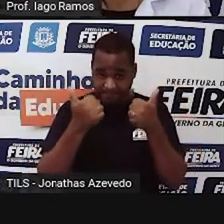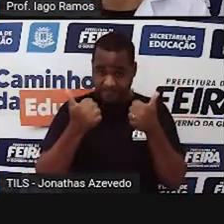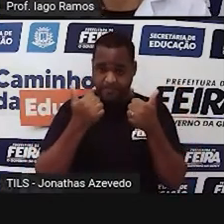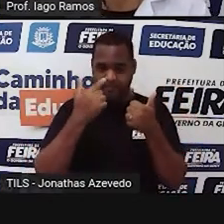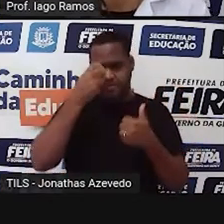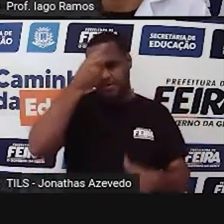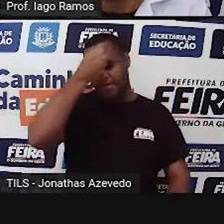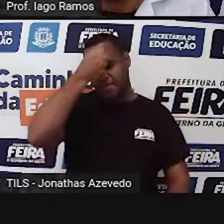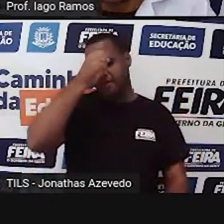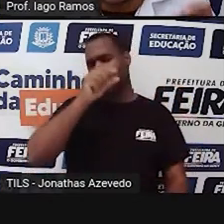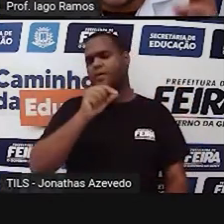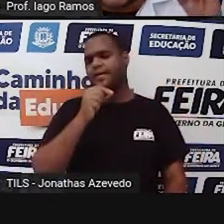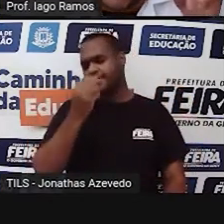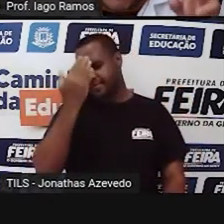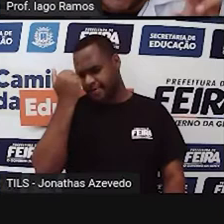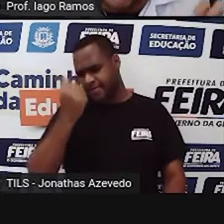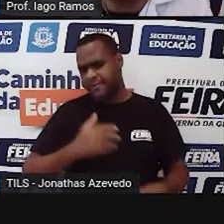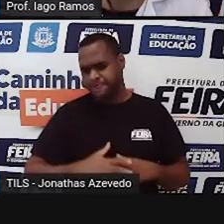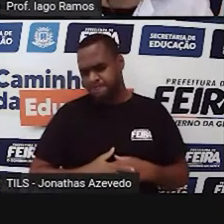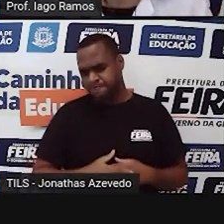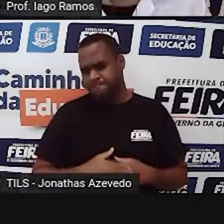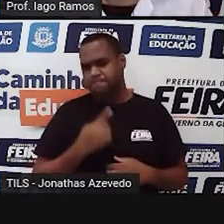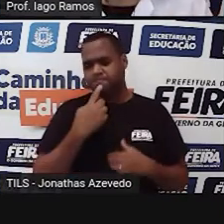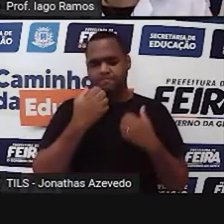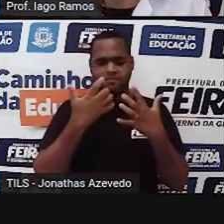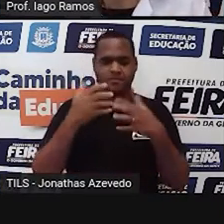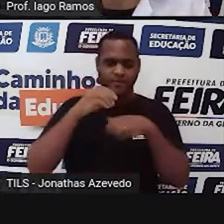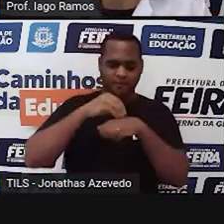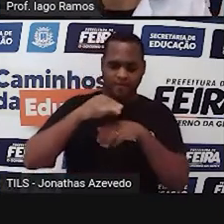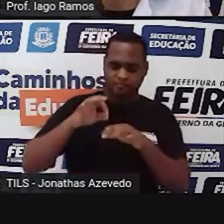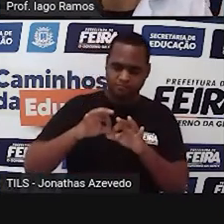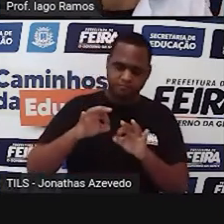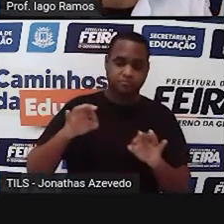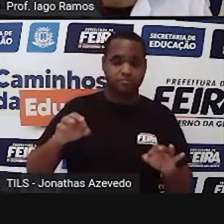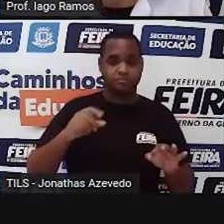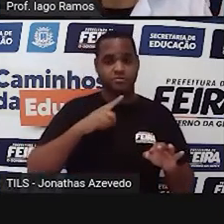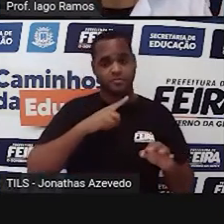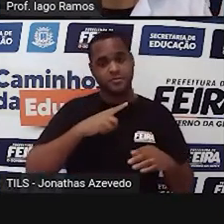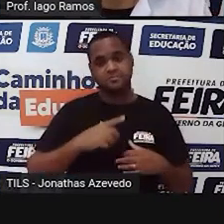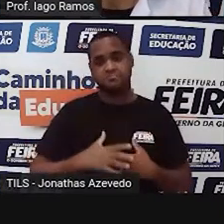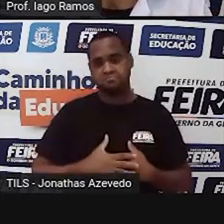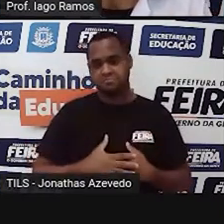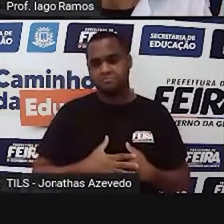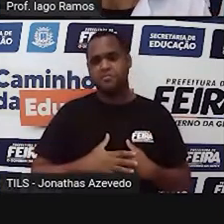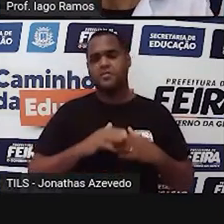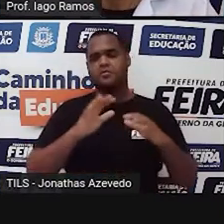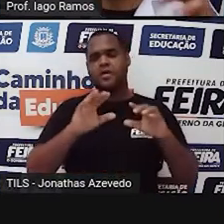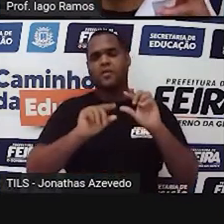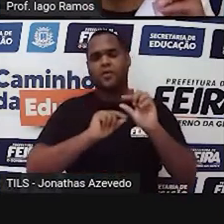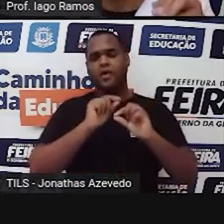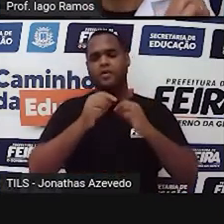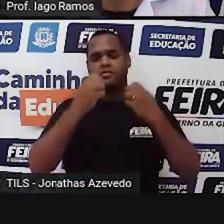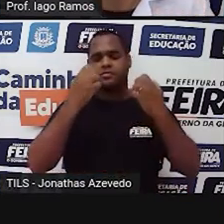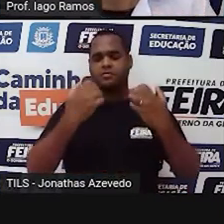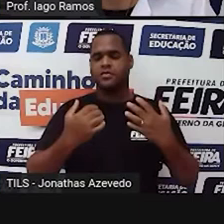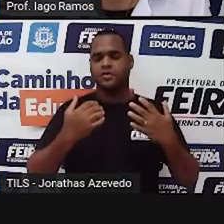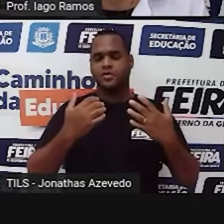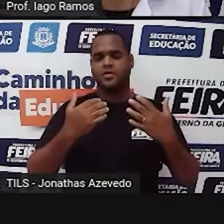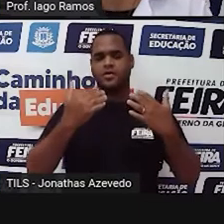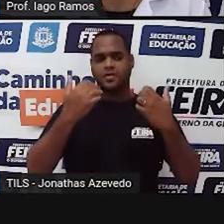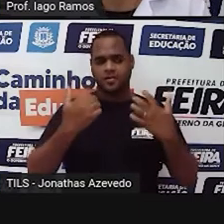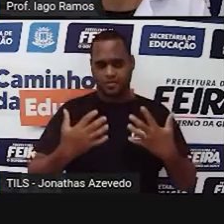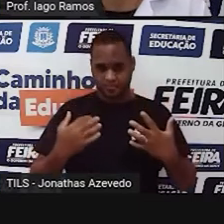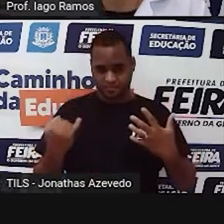aprender nessa aula? A gente ainda vai falar sobre medidas, tá bom? Só que um pouco agora